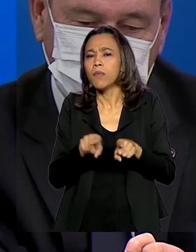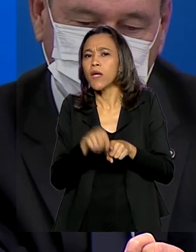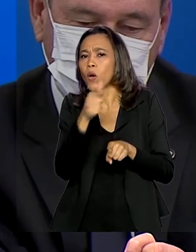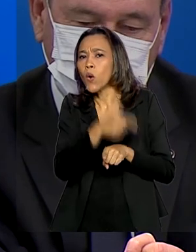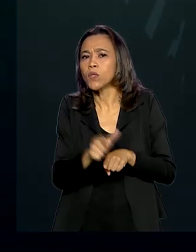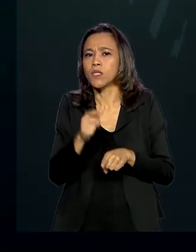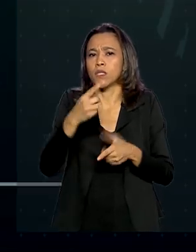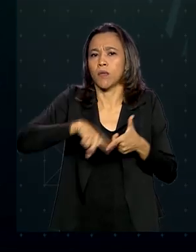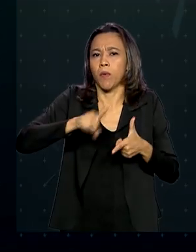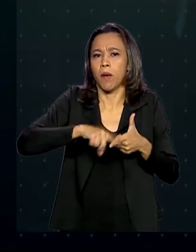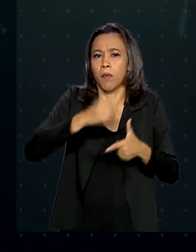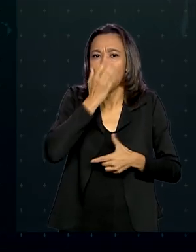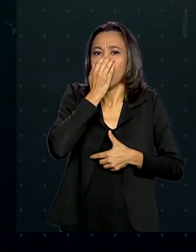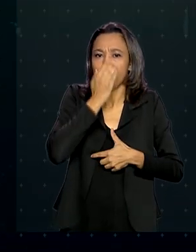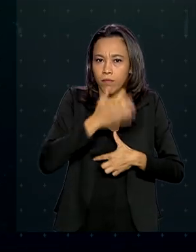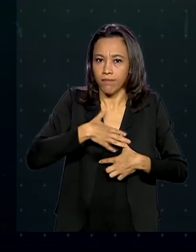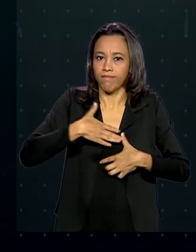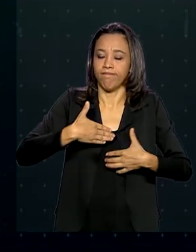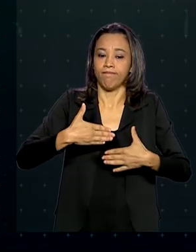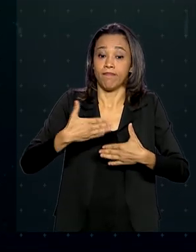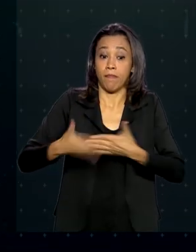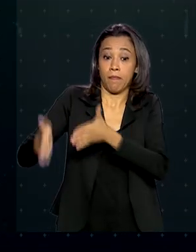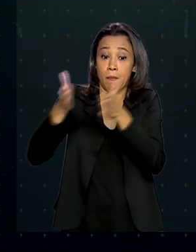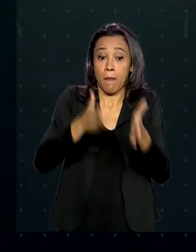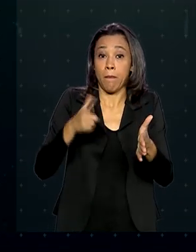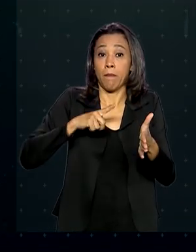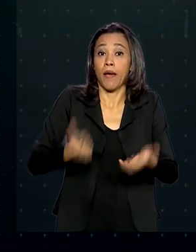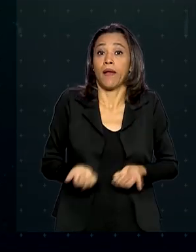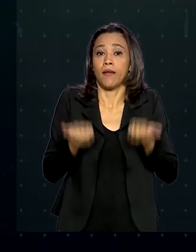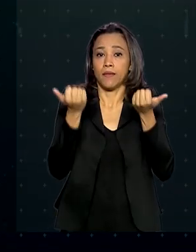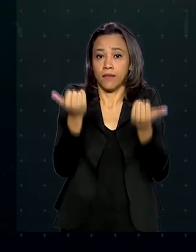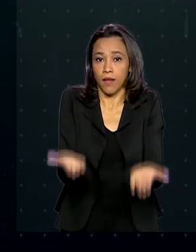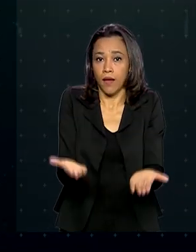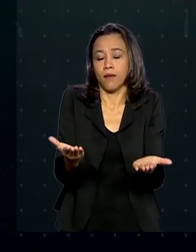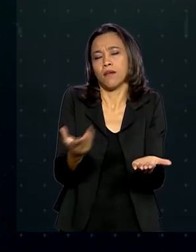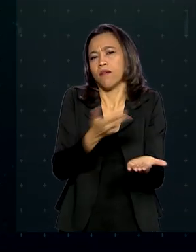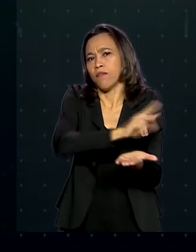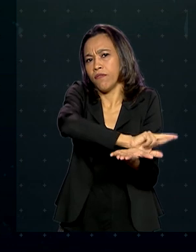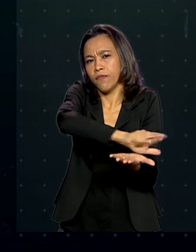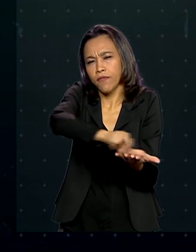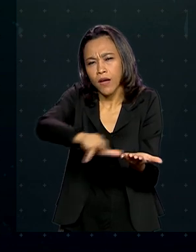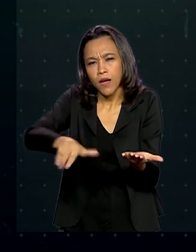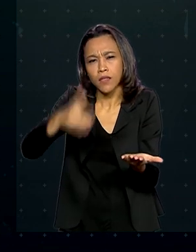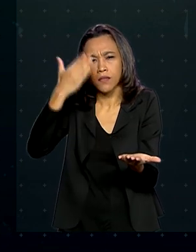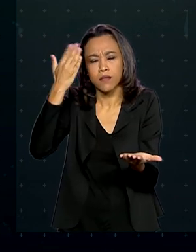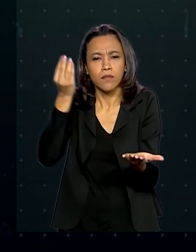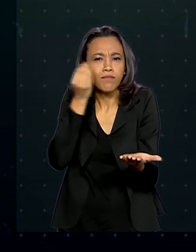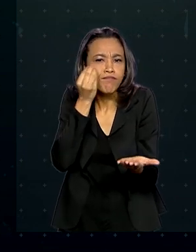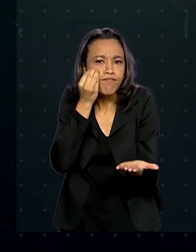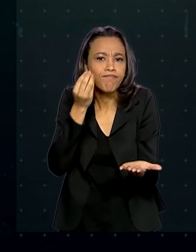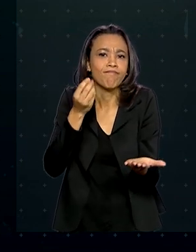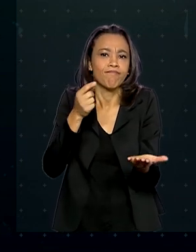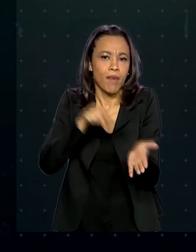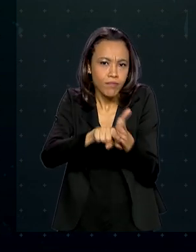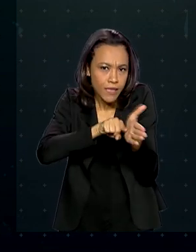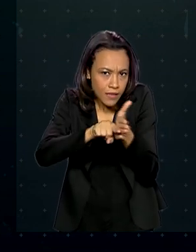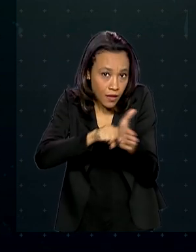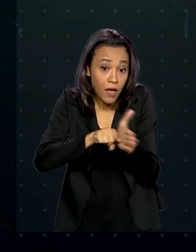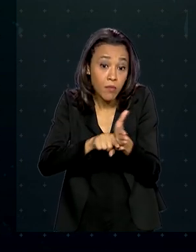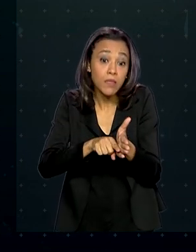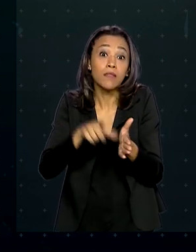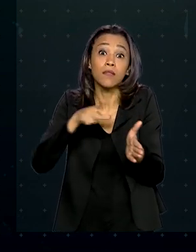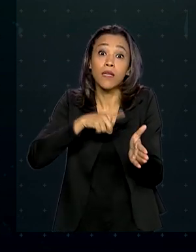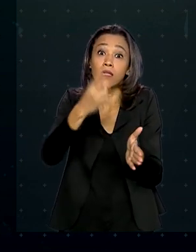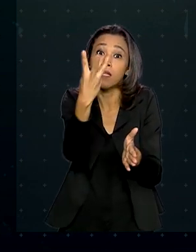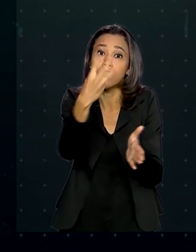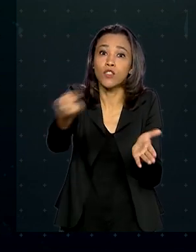respiratórias. Para aumentar as alternativas de diagnóstico de infecção pelo coronavírus, a Anvisa aprovou mais três